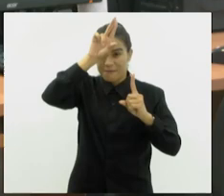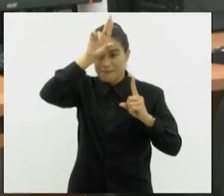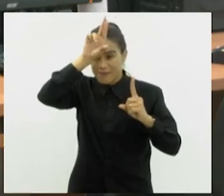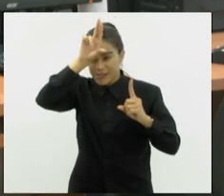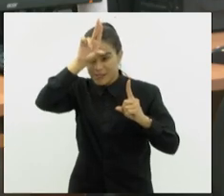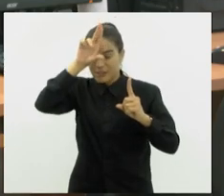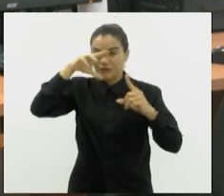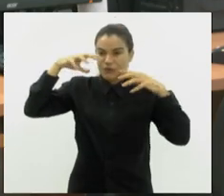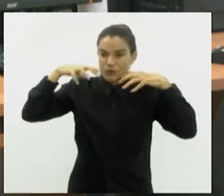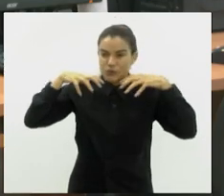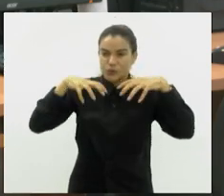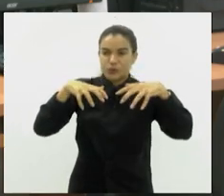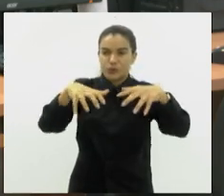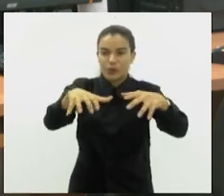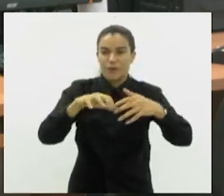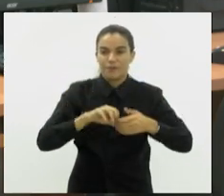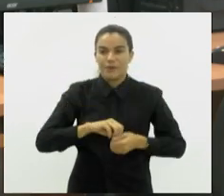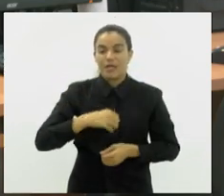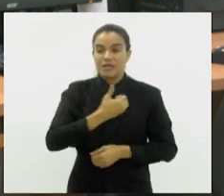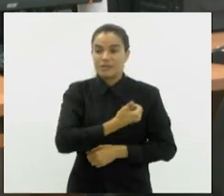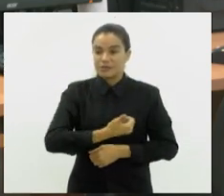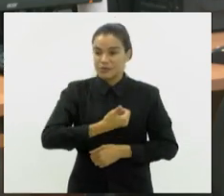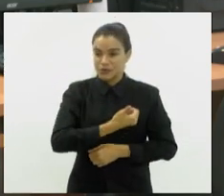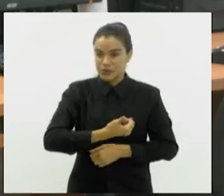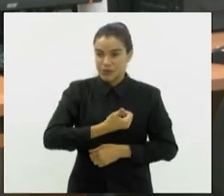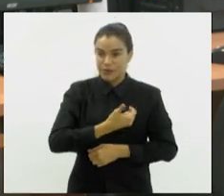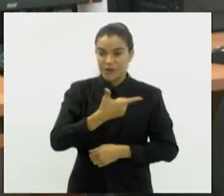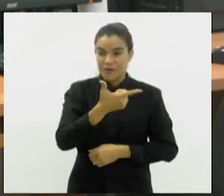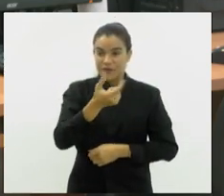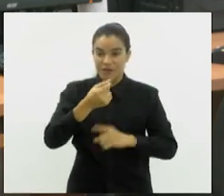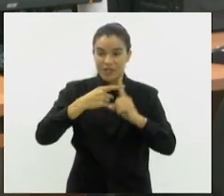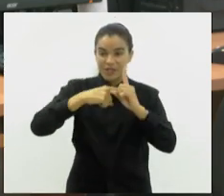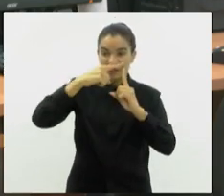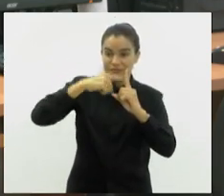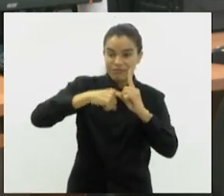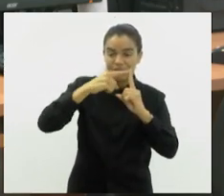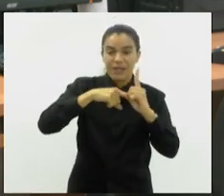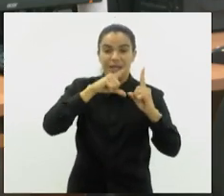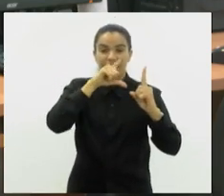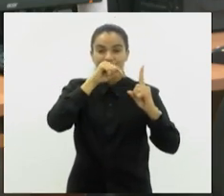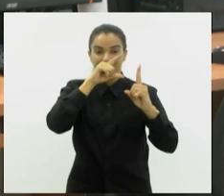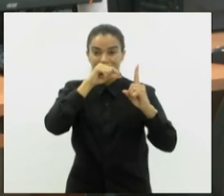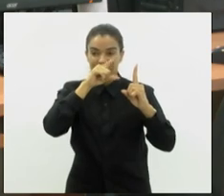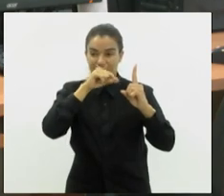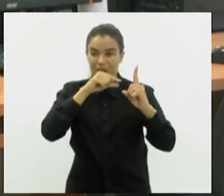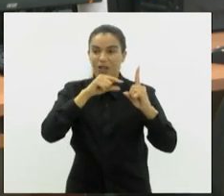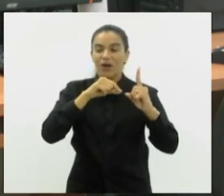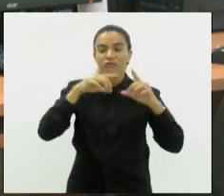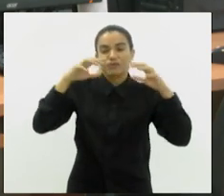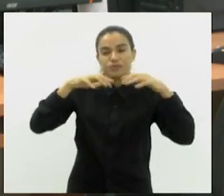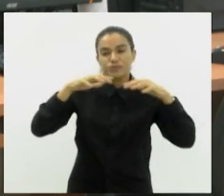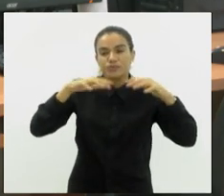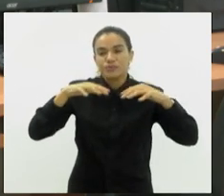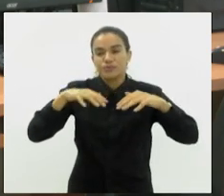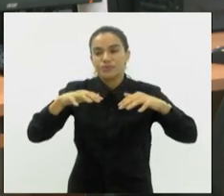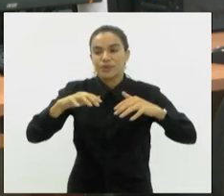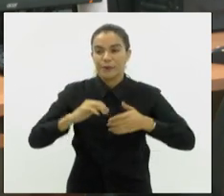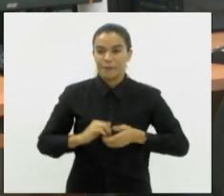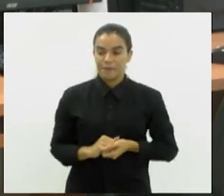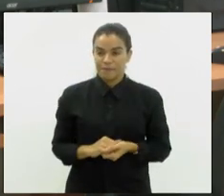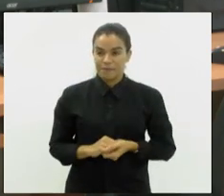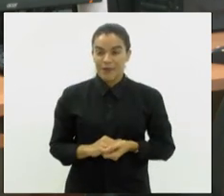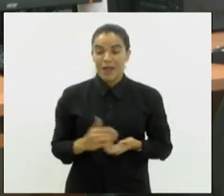chuva forte, 21 graus. São João de Miriti, 20 graus. E Nilópolis, chuva fraca, 20 graus.